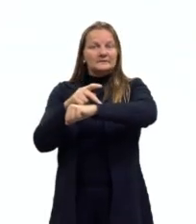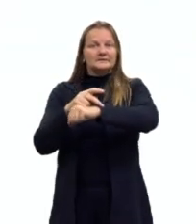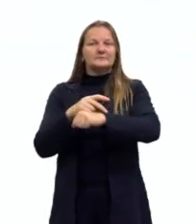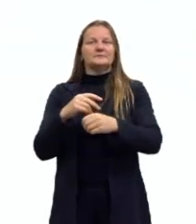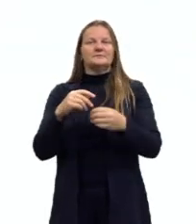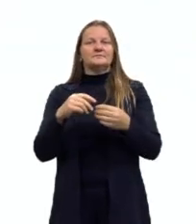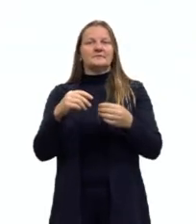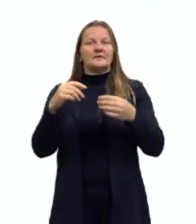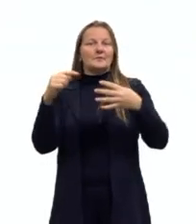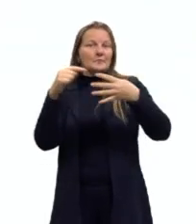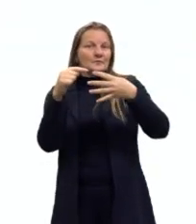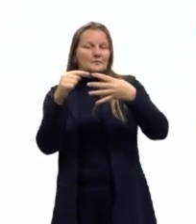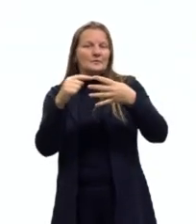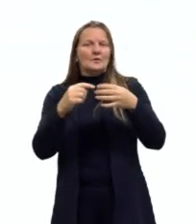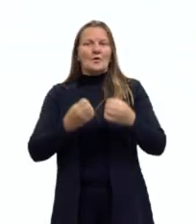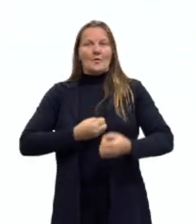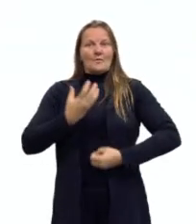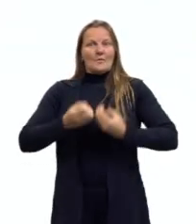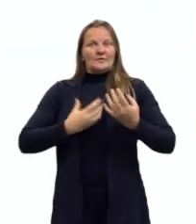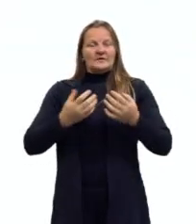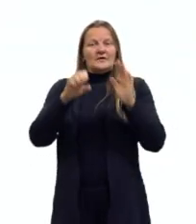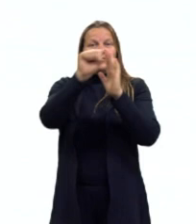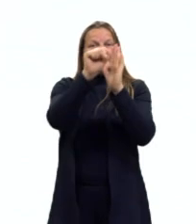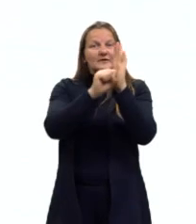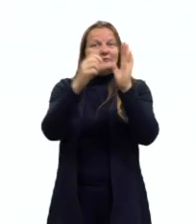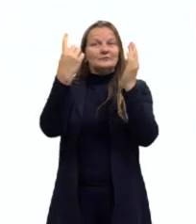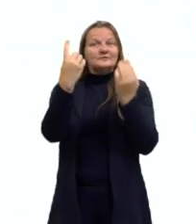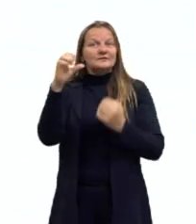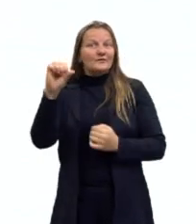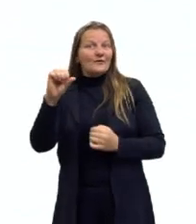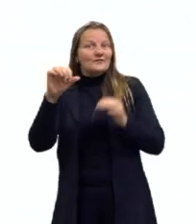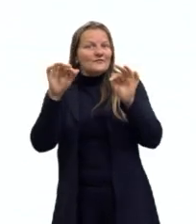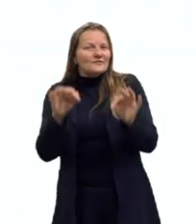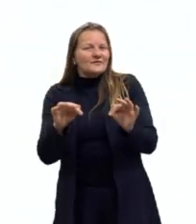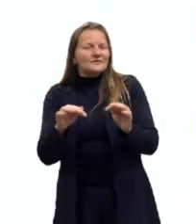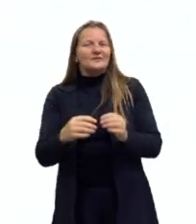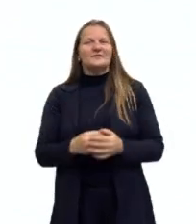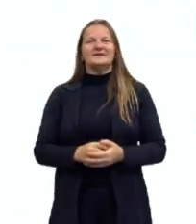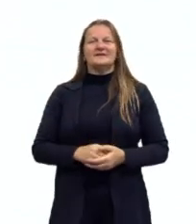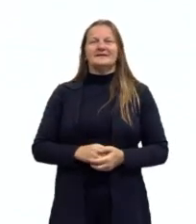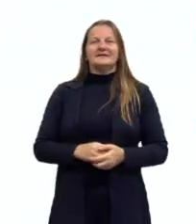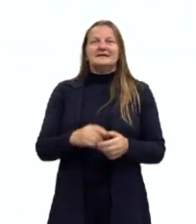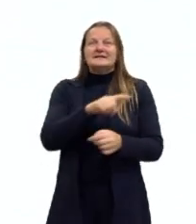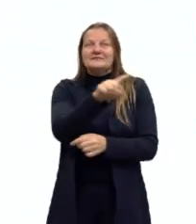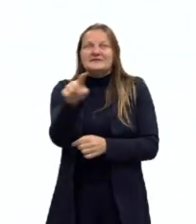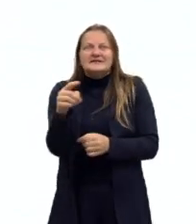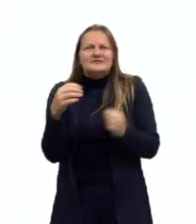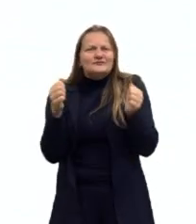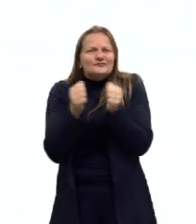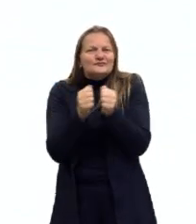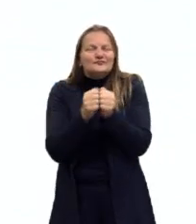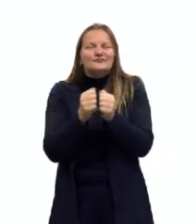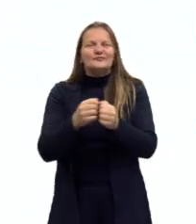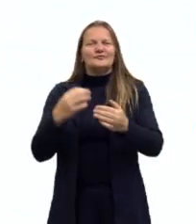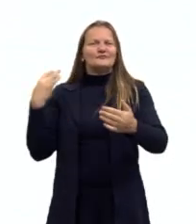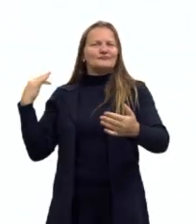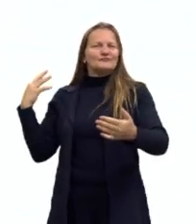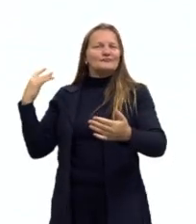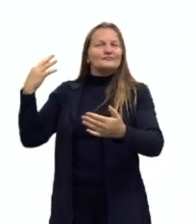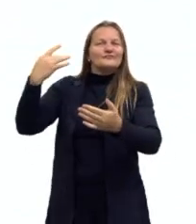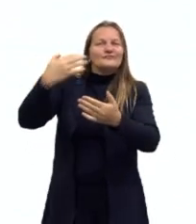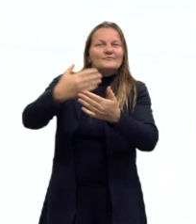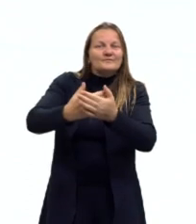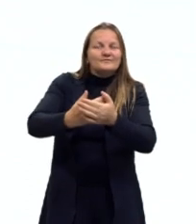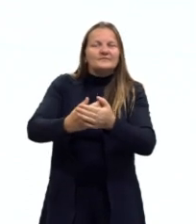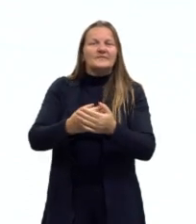a poesia no final do século XIX. Então, chegamos ao final do século XIX, se vocês acompanharem, desde o início das nossas